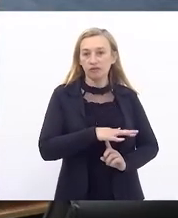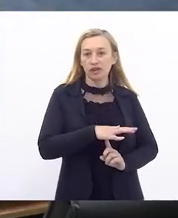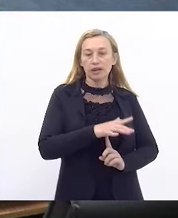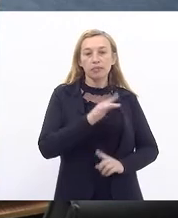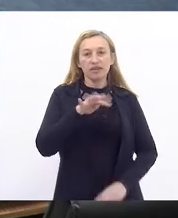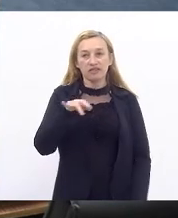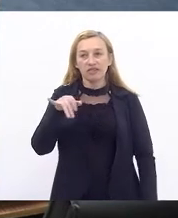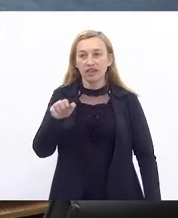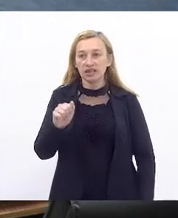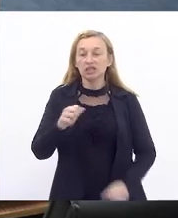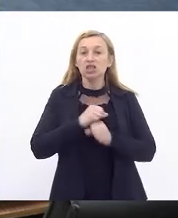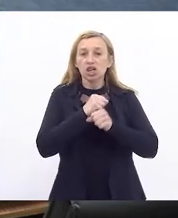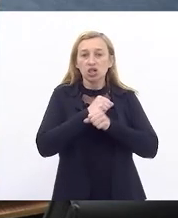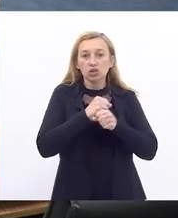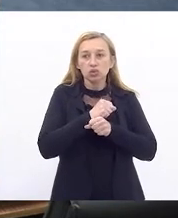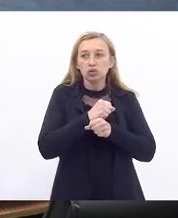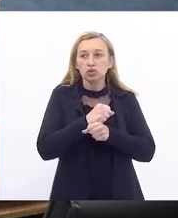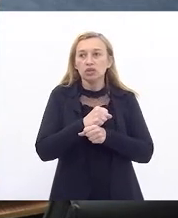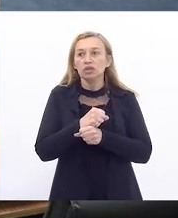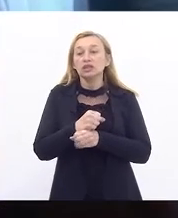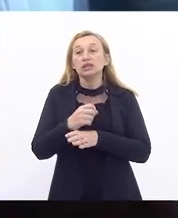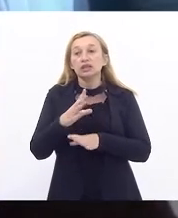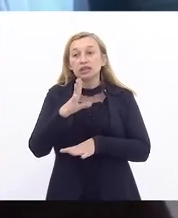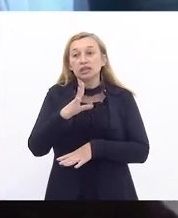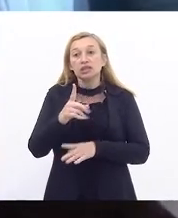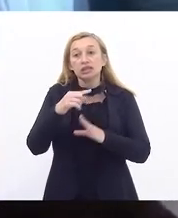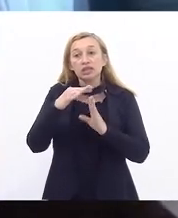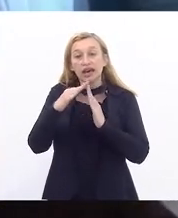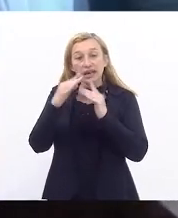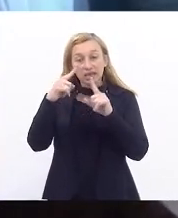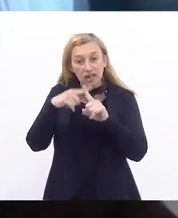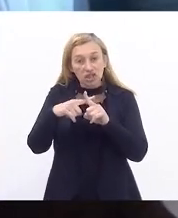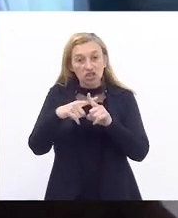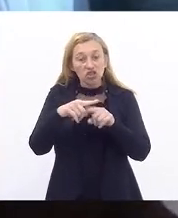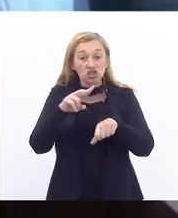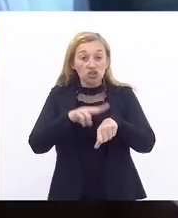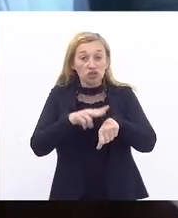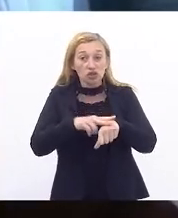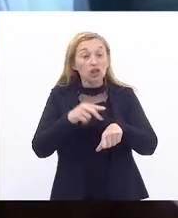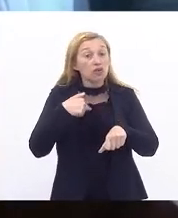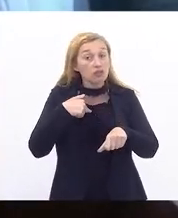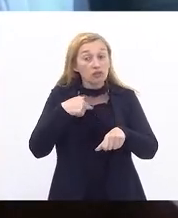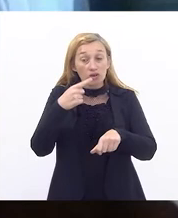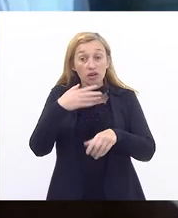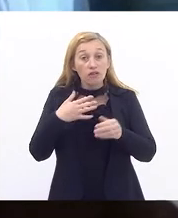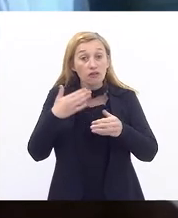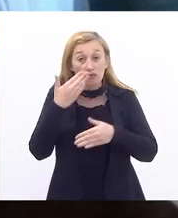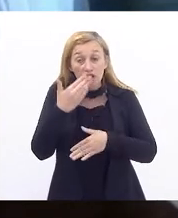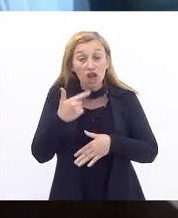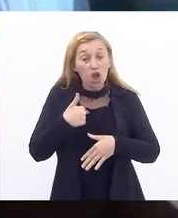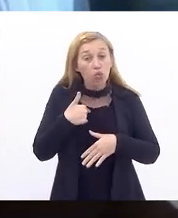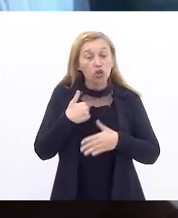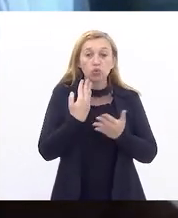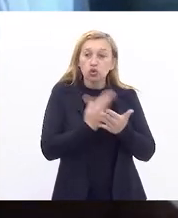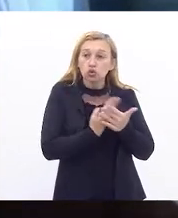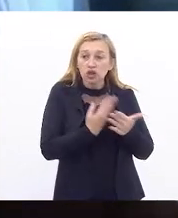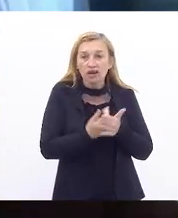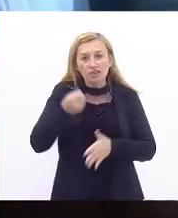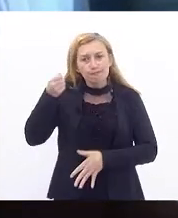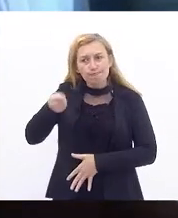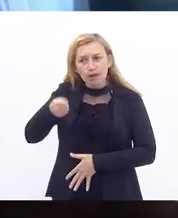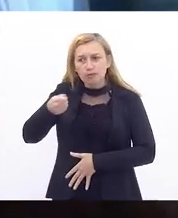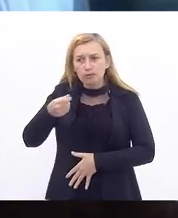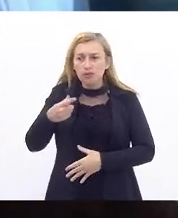foi ao lado da Igreja de Vidro, que era em frente do colégio onde eu estudava, onde, aliás, a ditadura entrava para prender